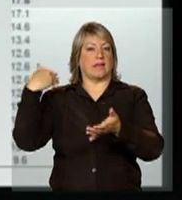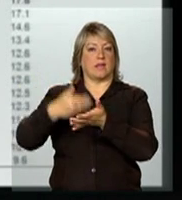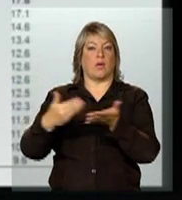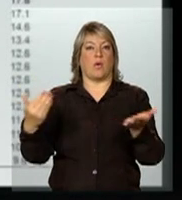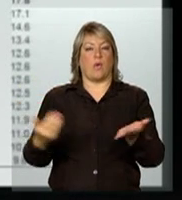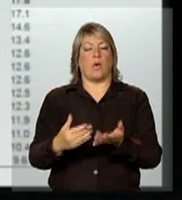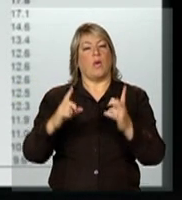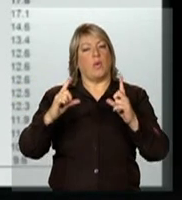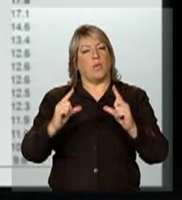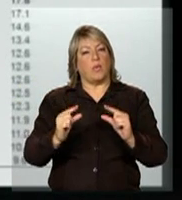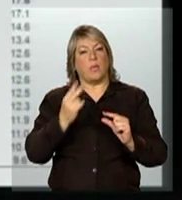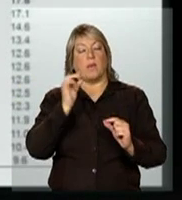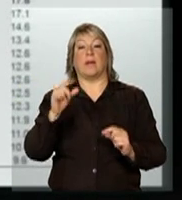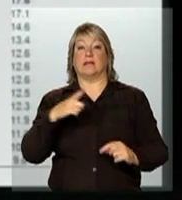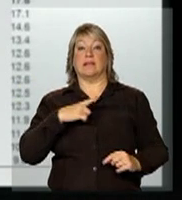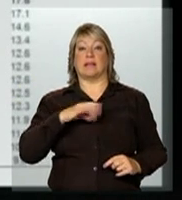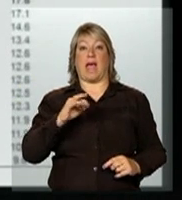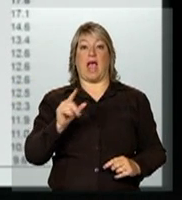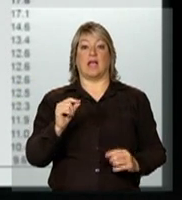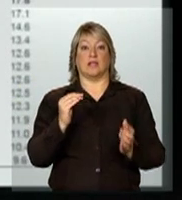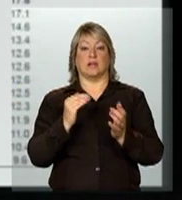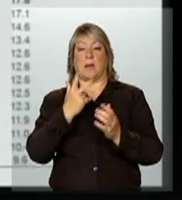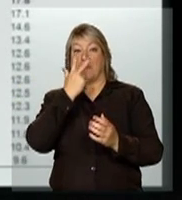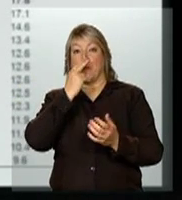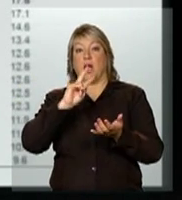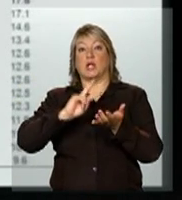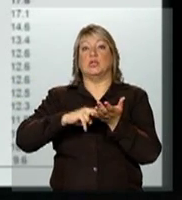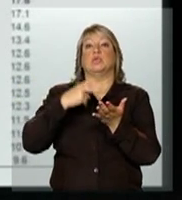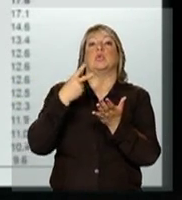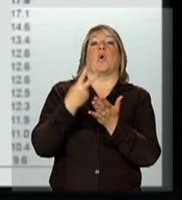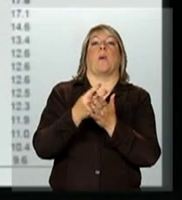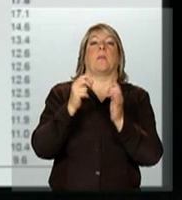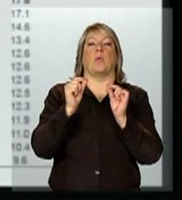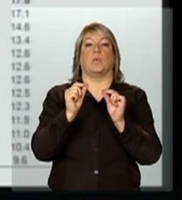que é praticamente o dobro da taxa de incidência média do Brasil.